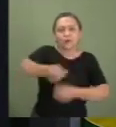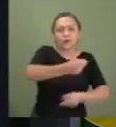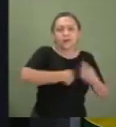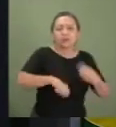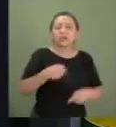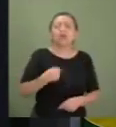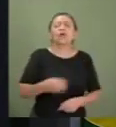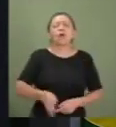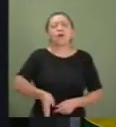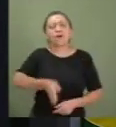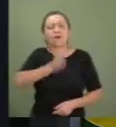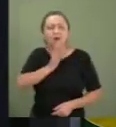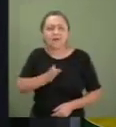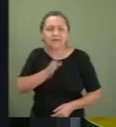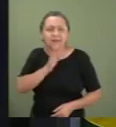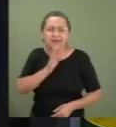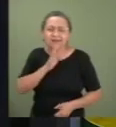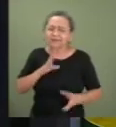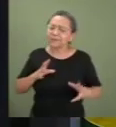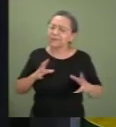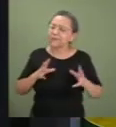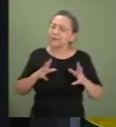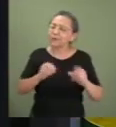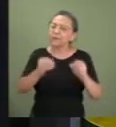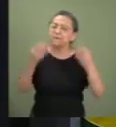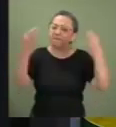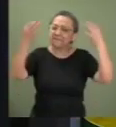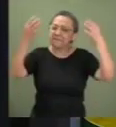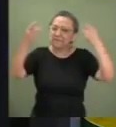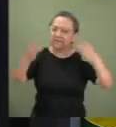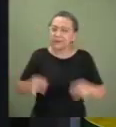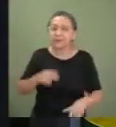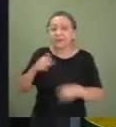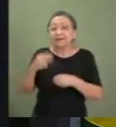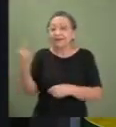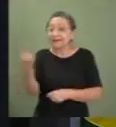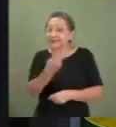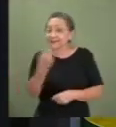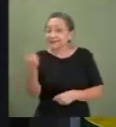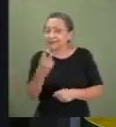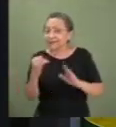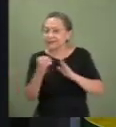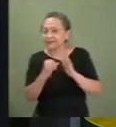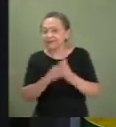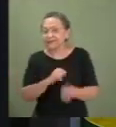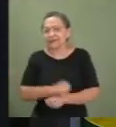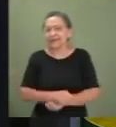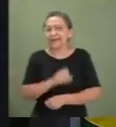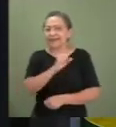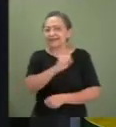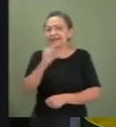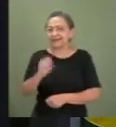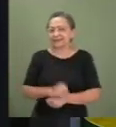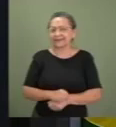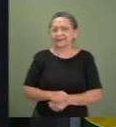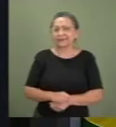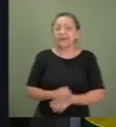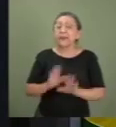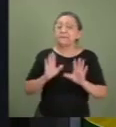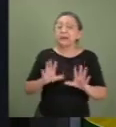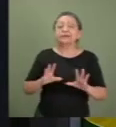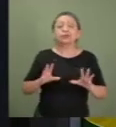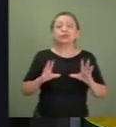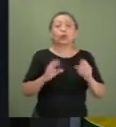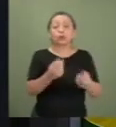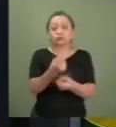conheço muito bem o trabalho dessas duas instituições. Por lei, todos os